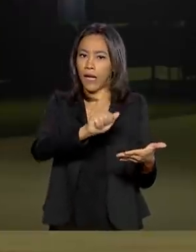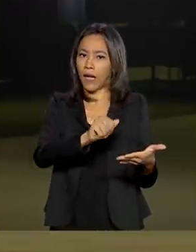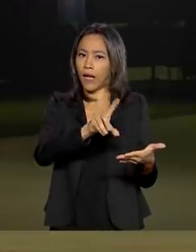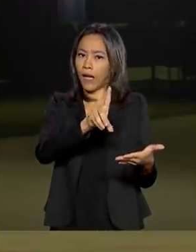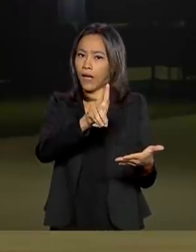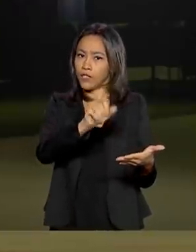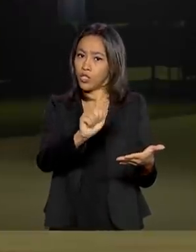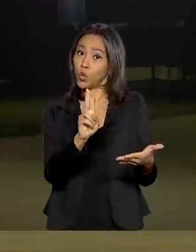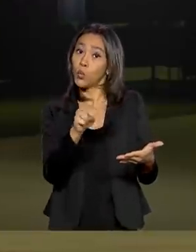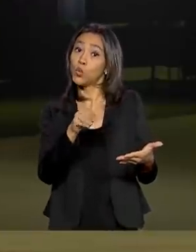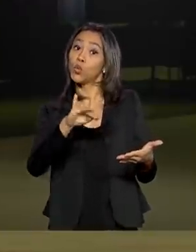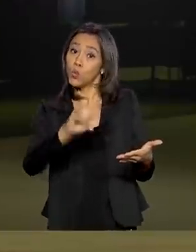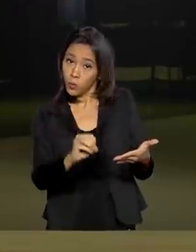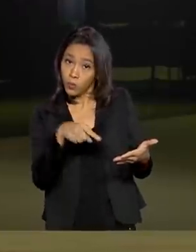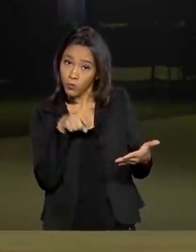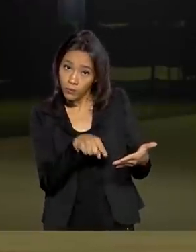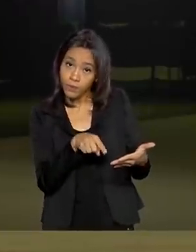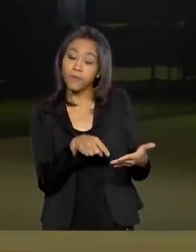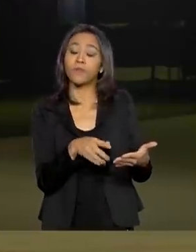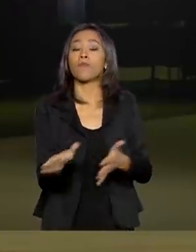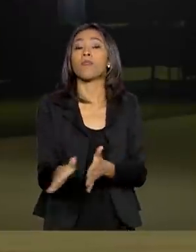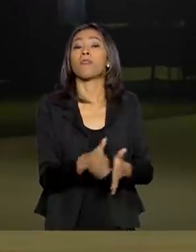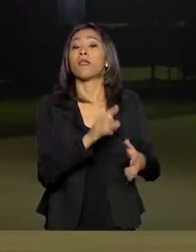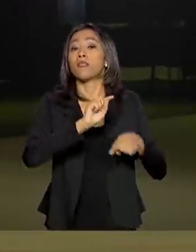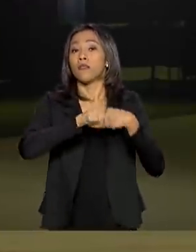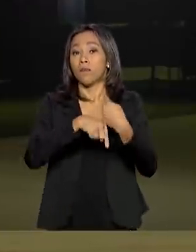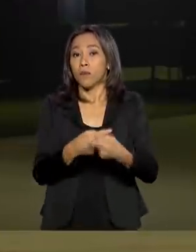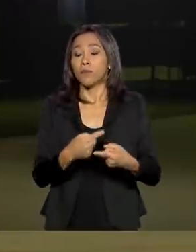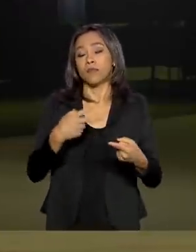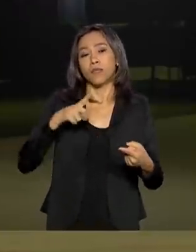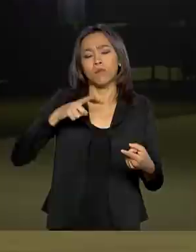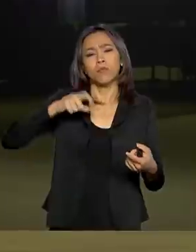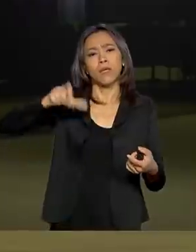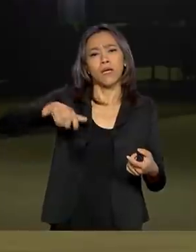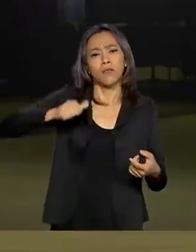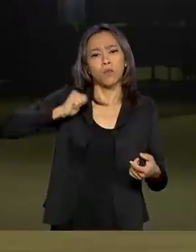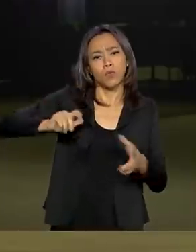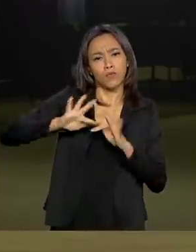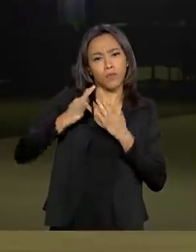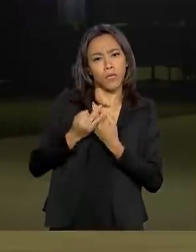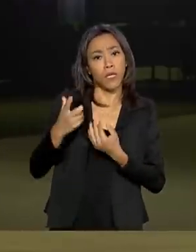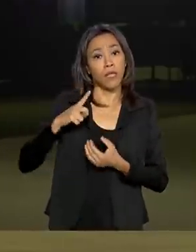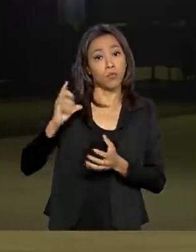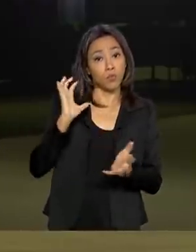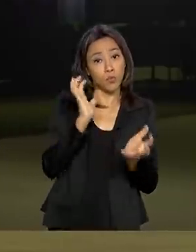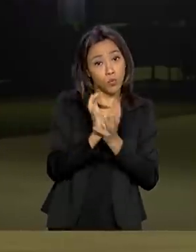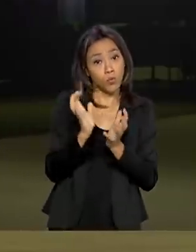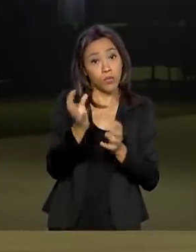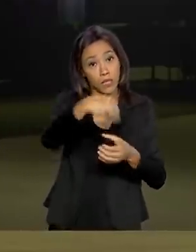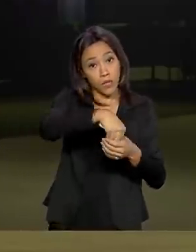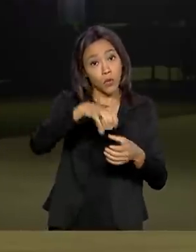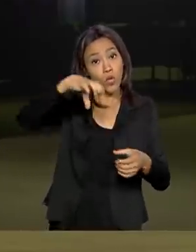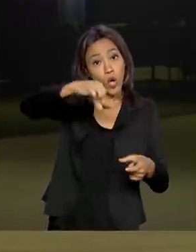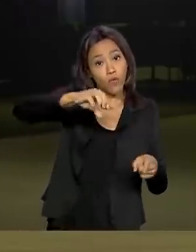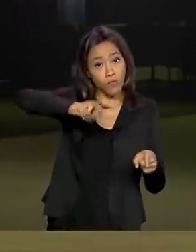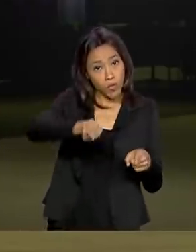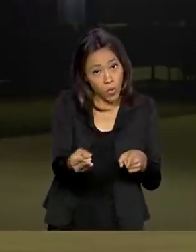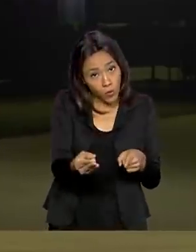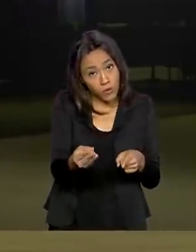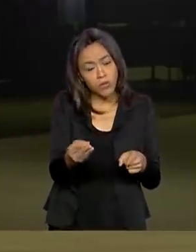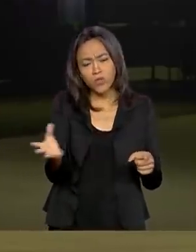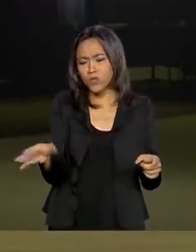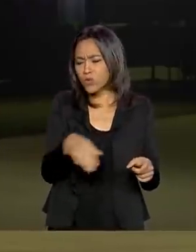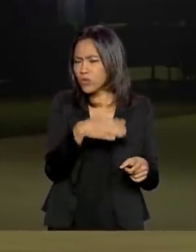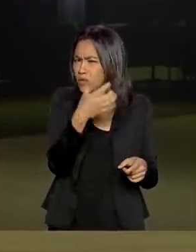Único. De lá, retirado o Bolsa Família, nós encontramos 9 milhões de pessoas. Em torno de 6